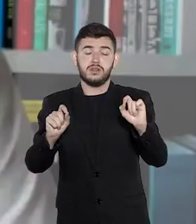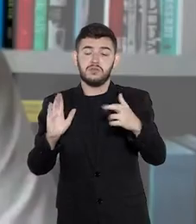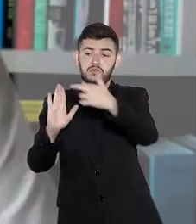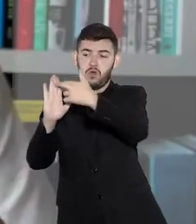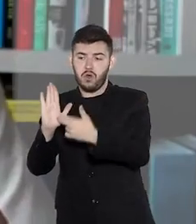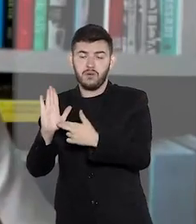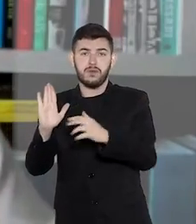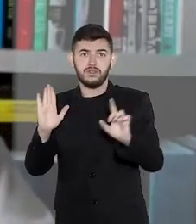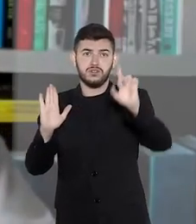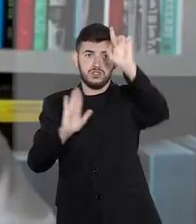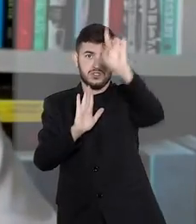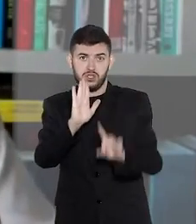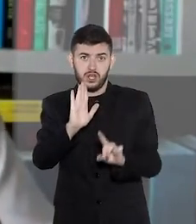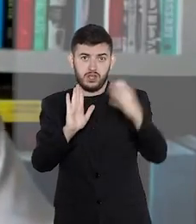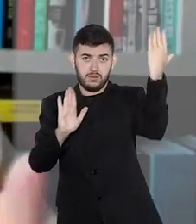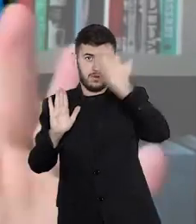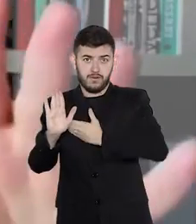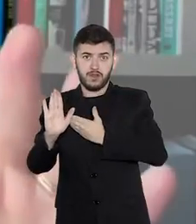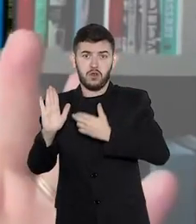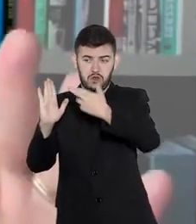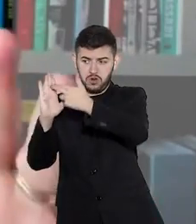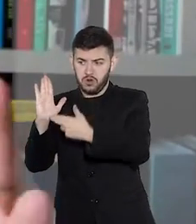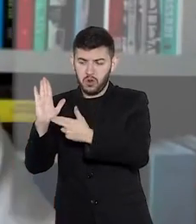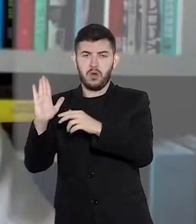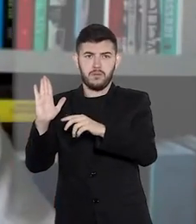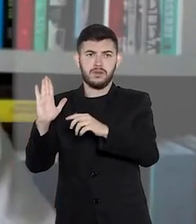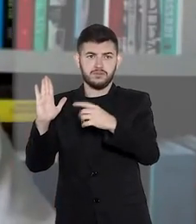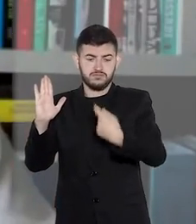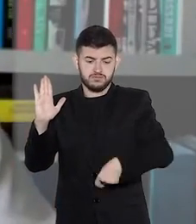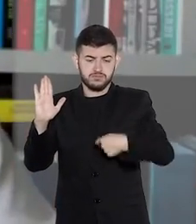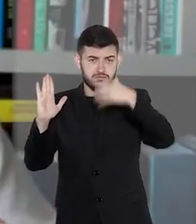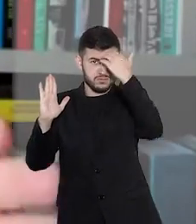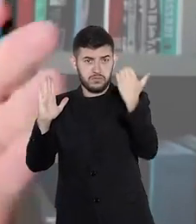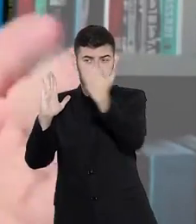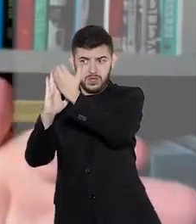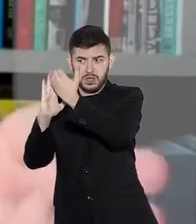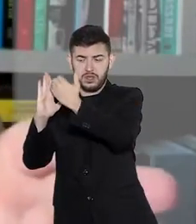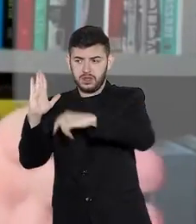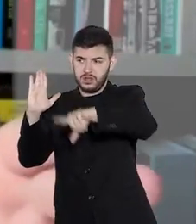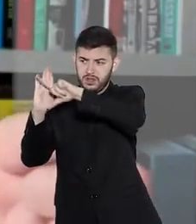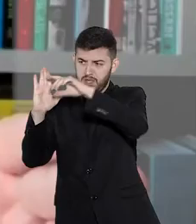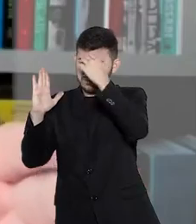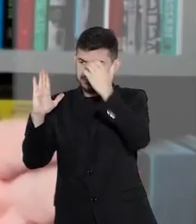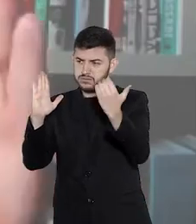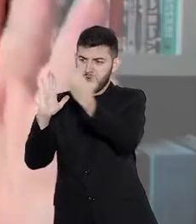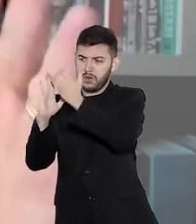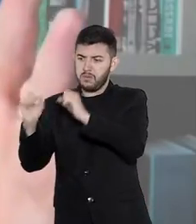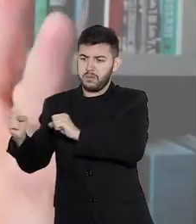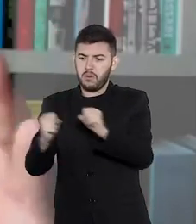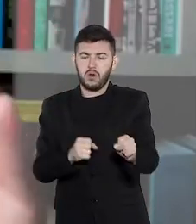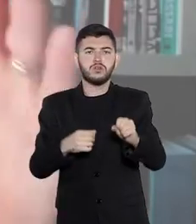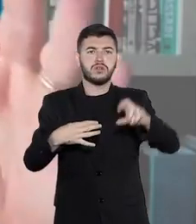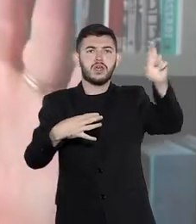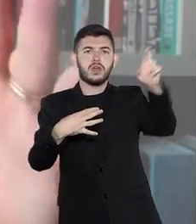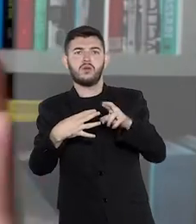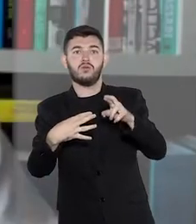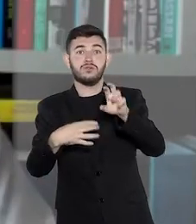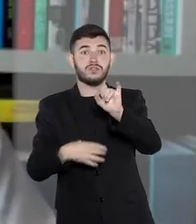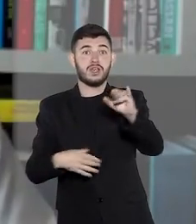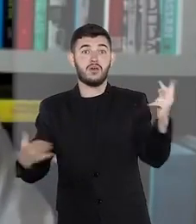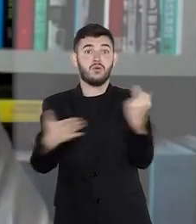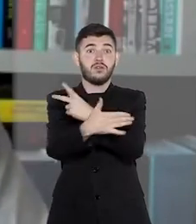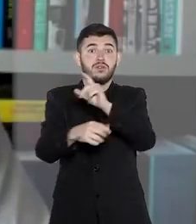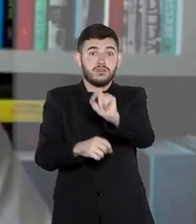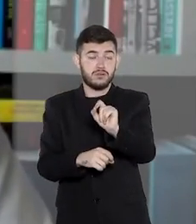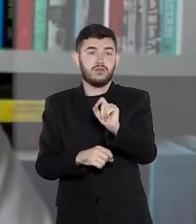normas de direito probatório são normas. Sendo elas normas legais, eu posso entrar com recurso especial